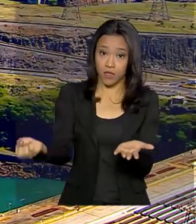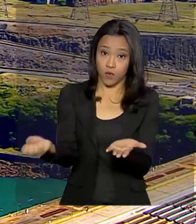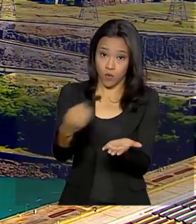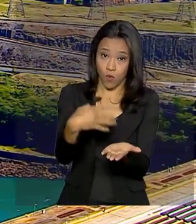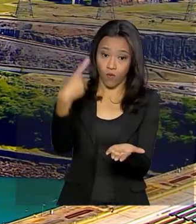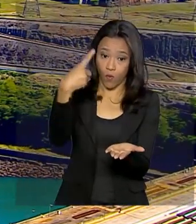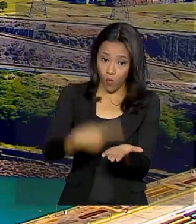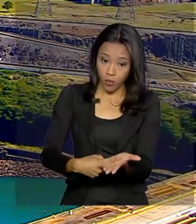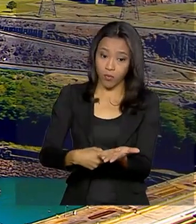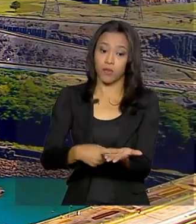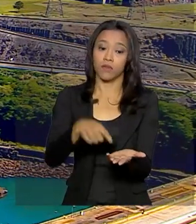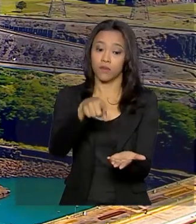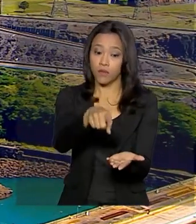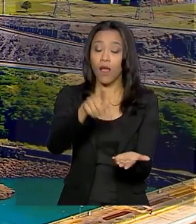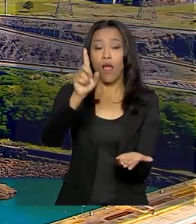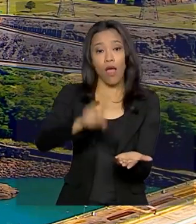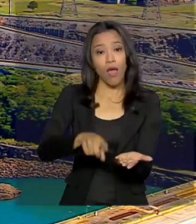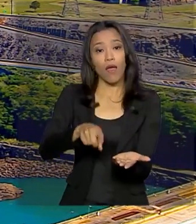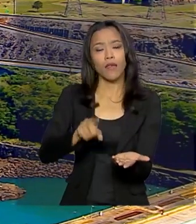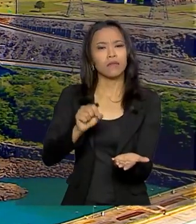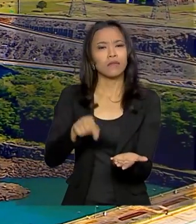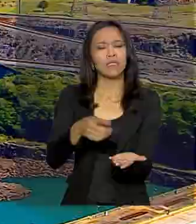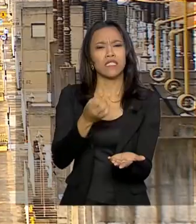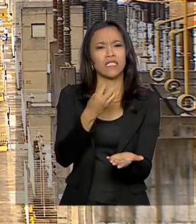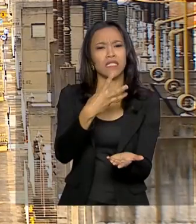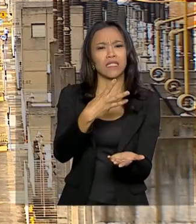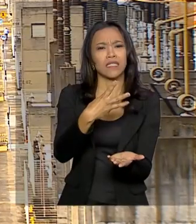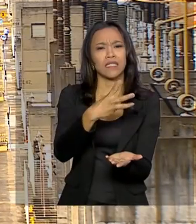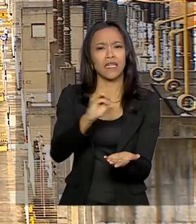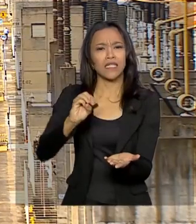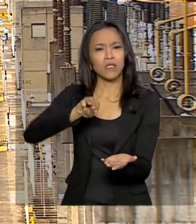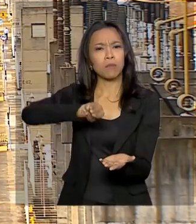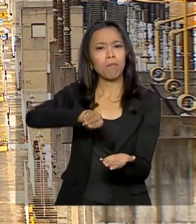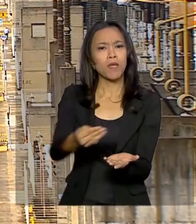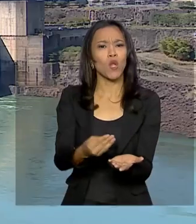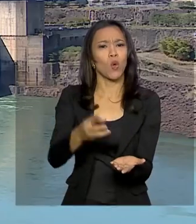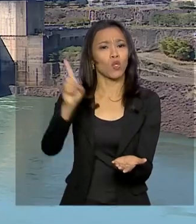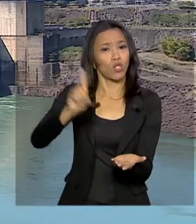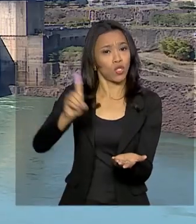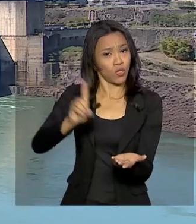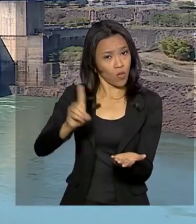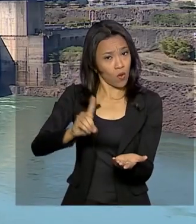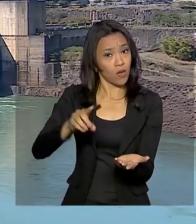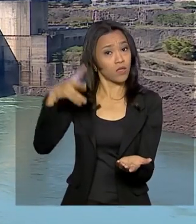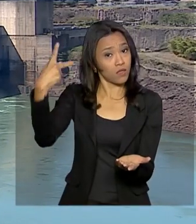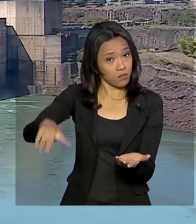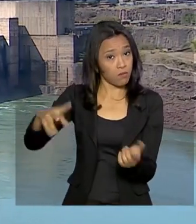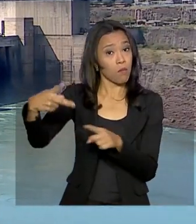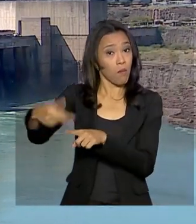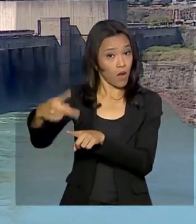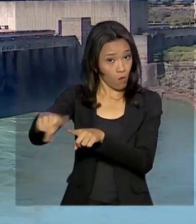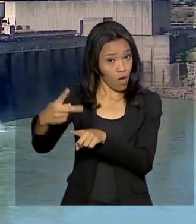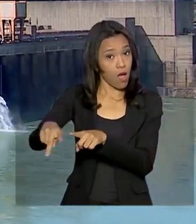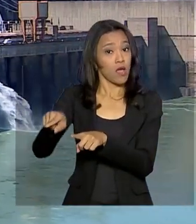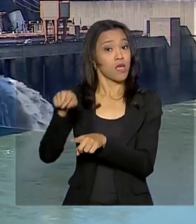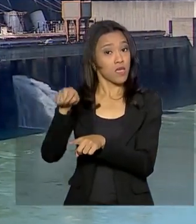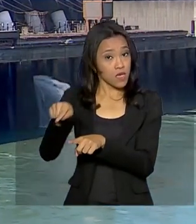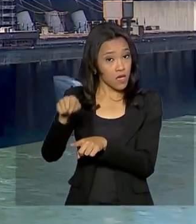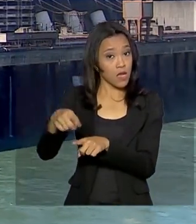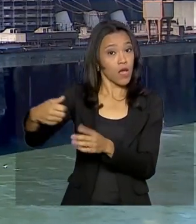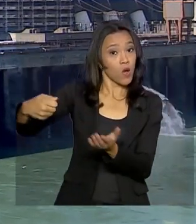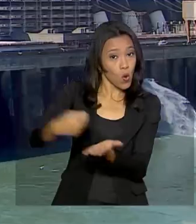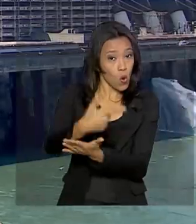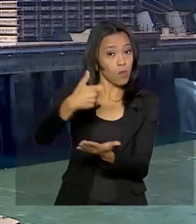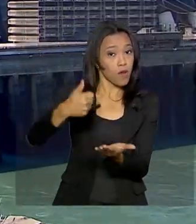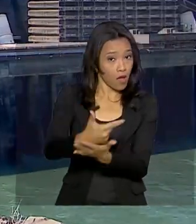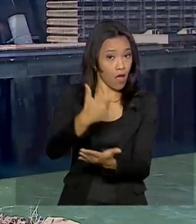geraria, então, um custo adicional de cerca de 300 milhões de dólares para o Paraguai, que passaria, então, a comprar